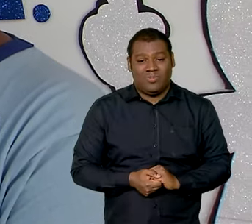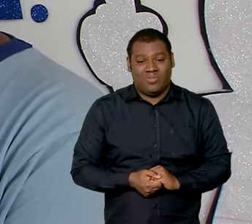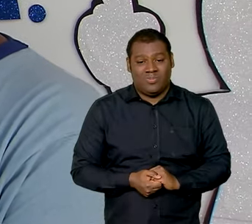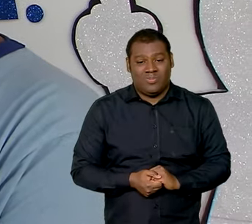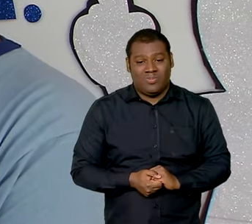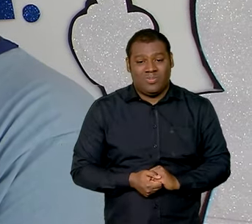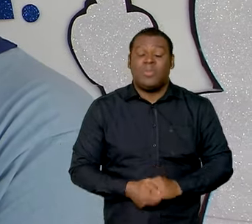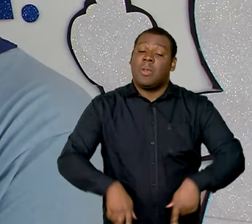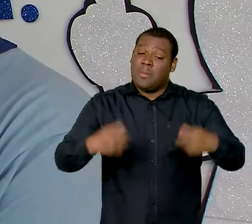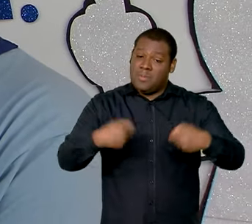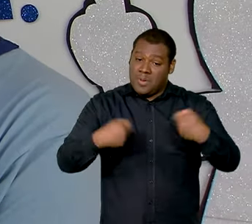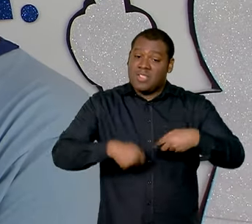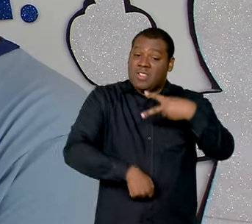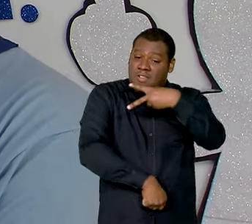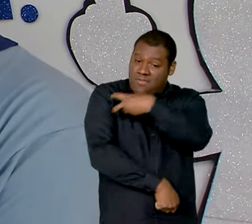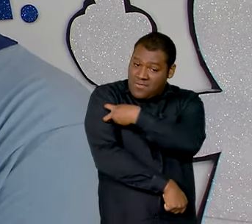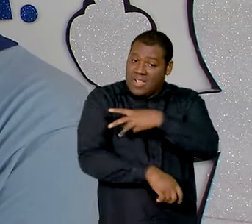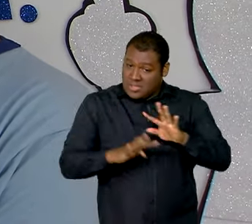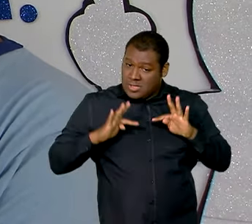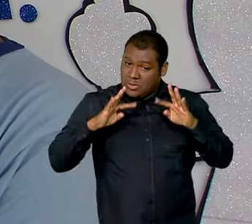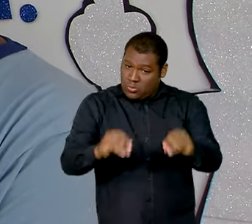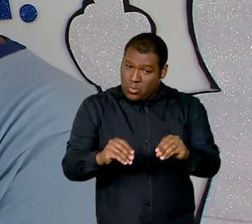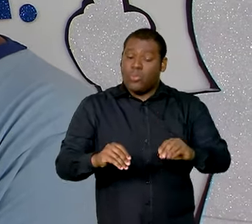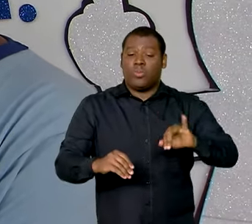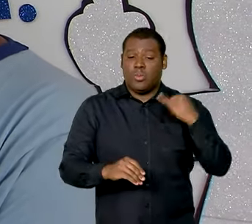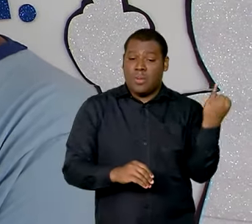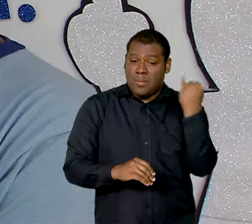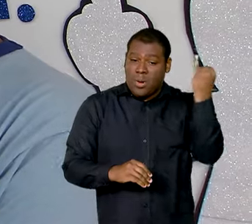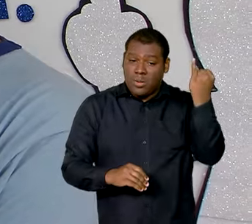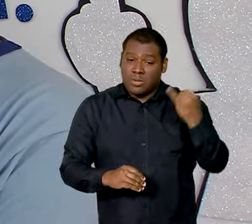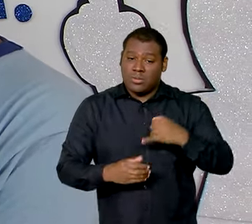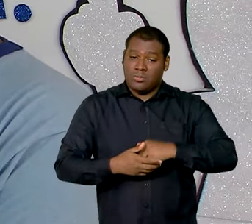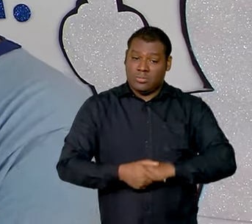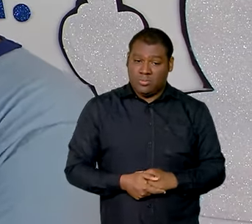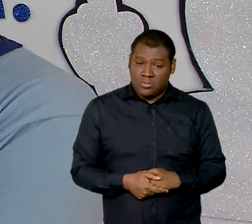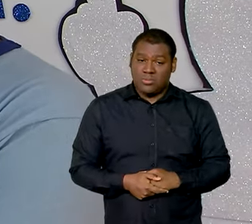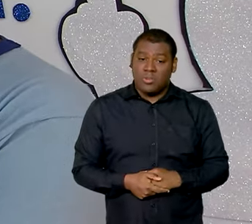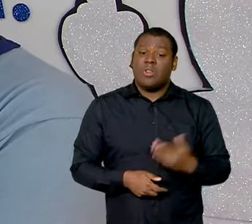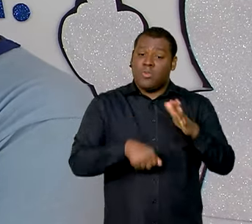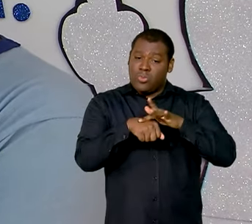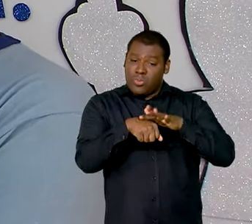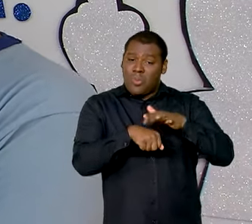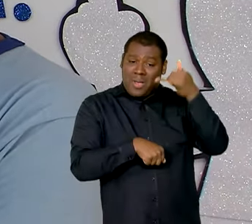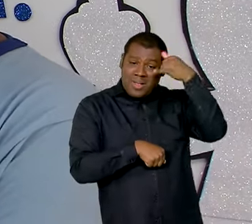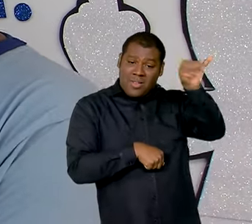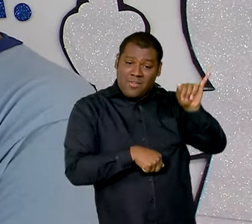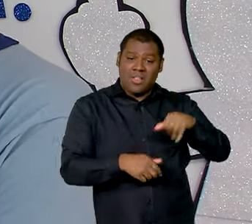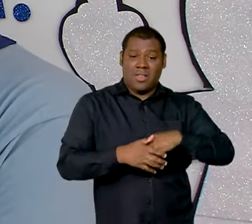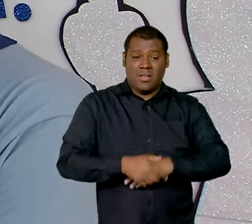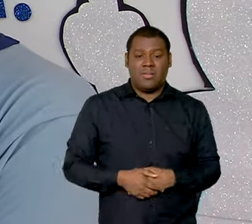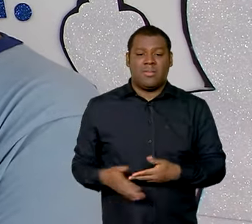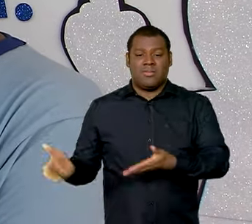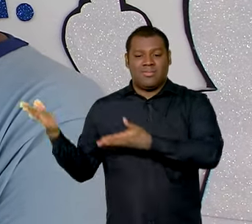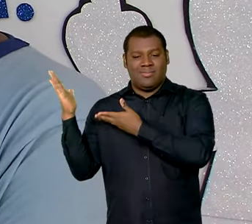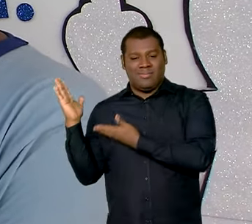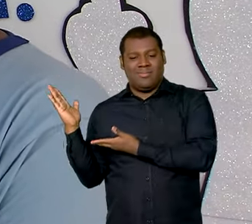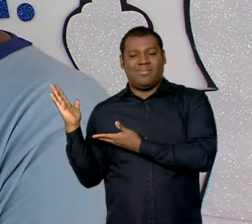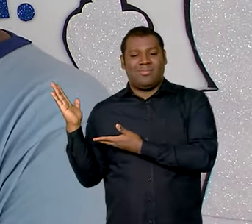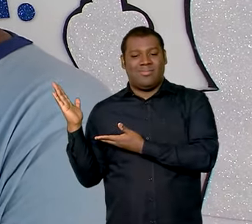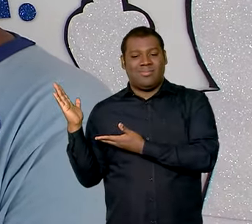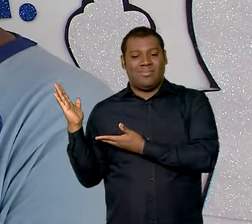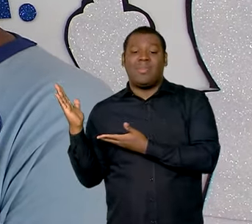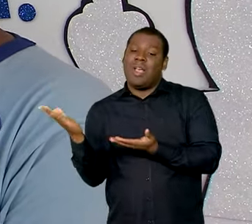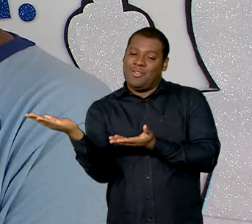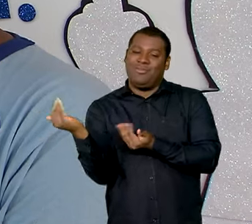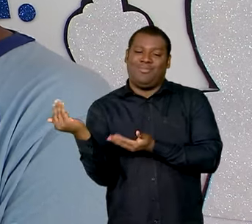Tem que tomar sempre todas as asfinas. Porque é importante para prevenir doenças. O Israel ainda é